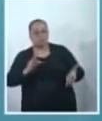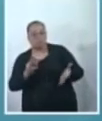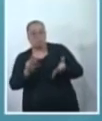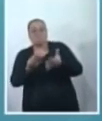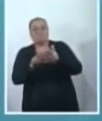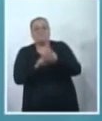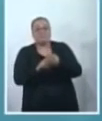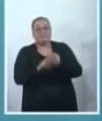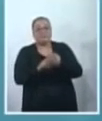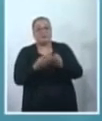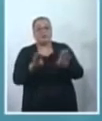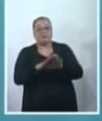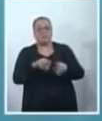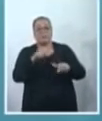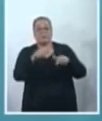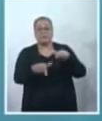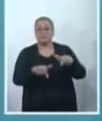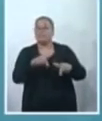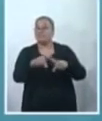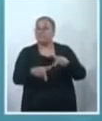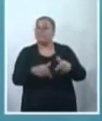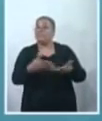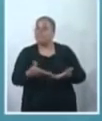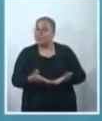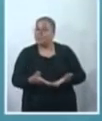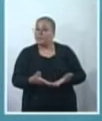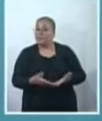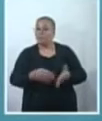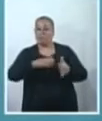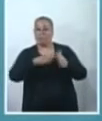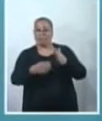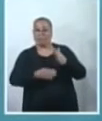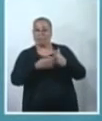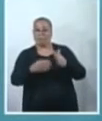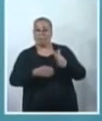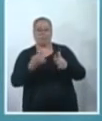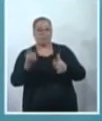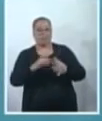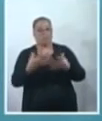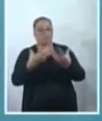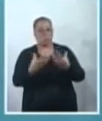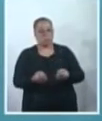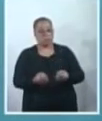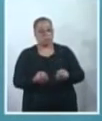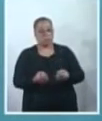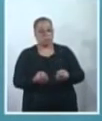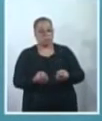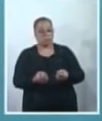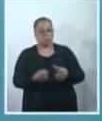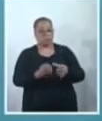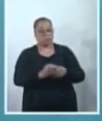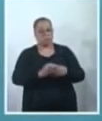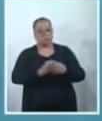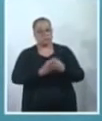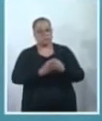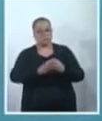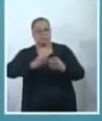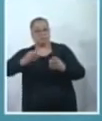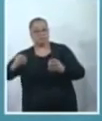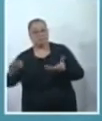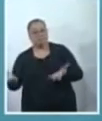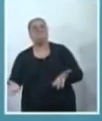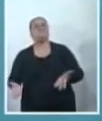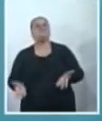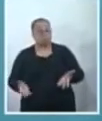aí no mercado formal de trabalho. Há ainda uma exclusão dessa categoria no mercado de